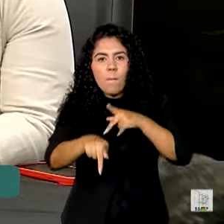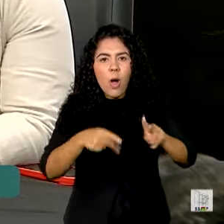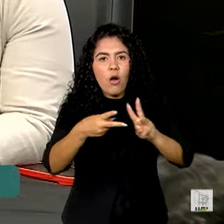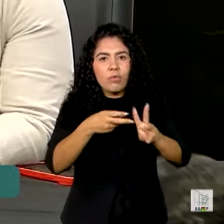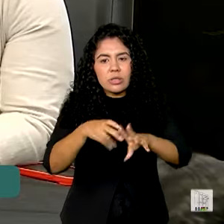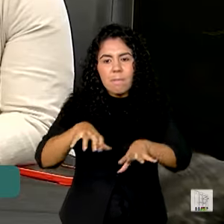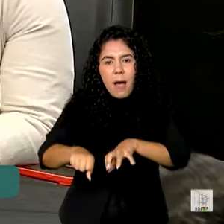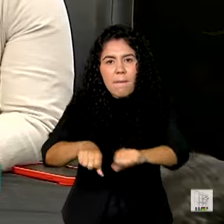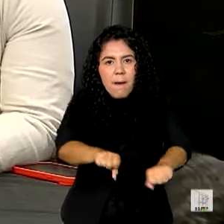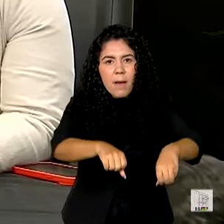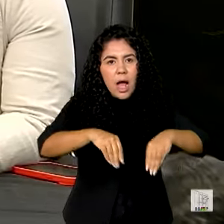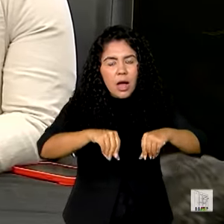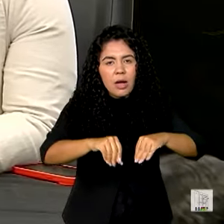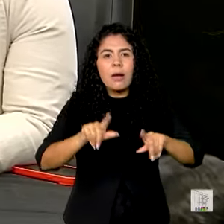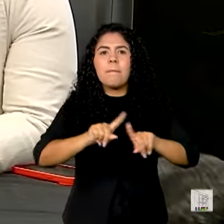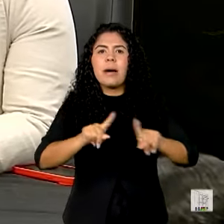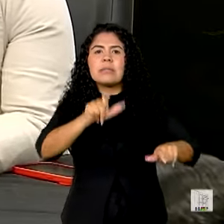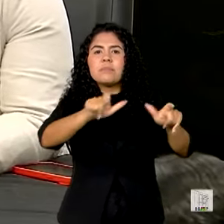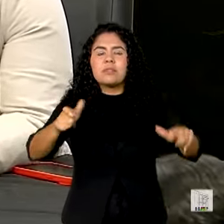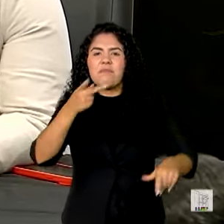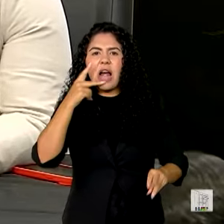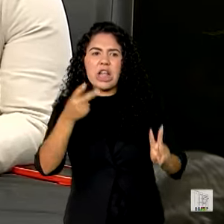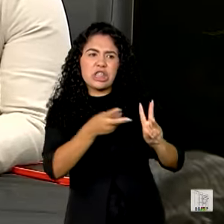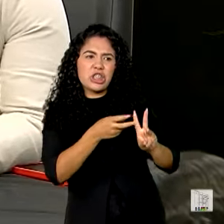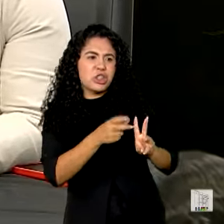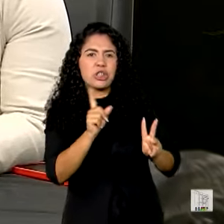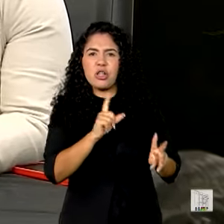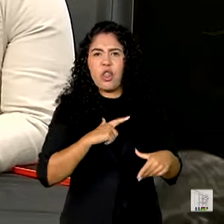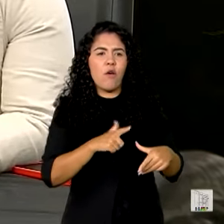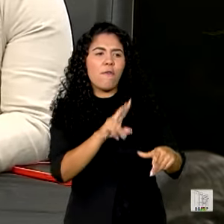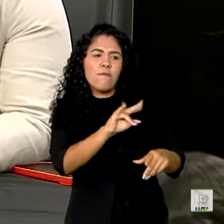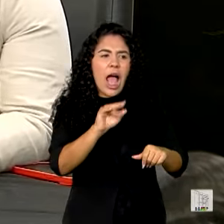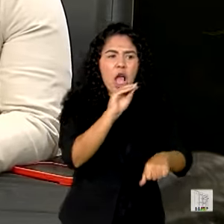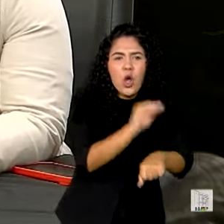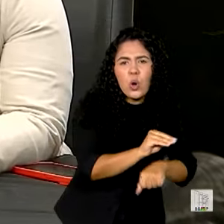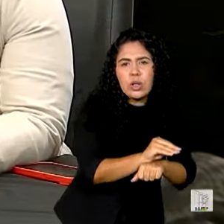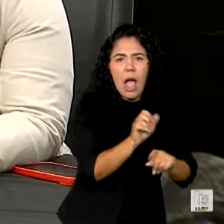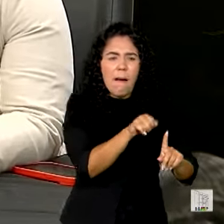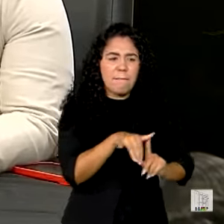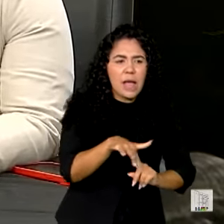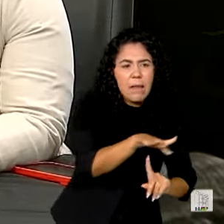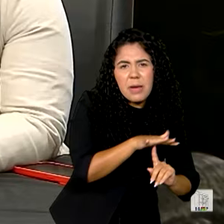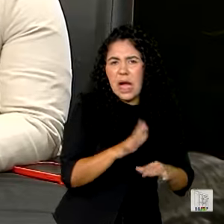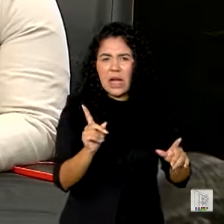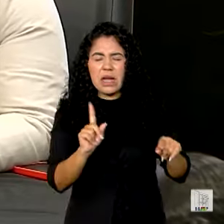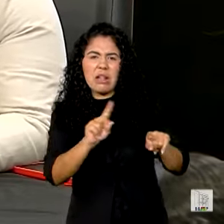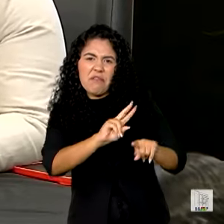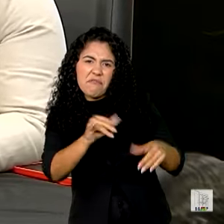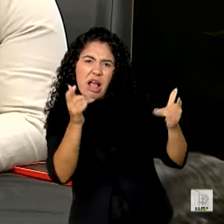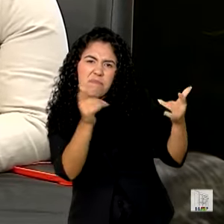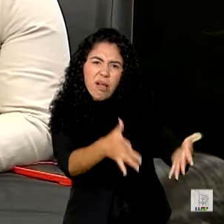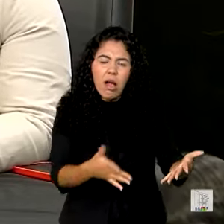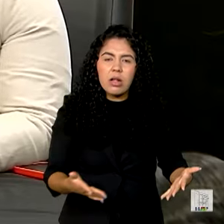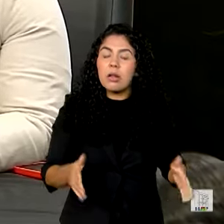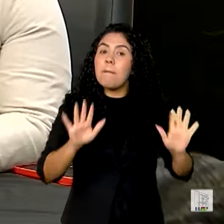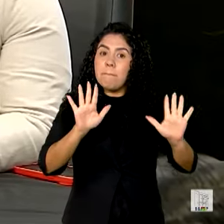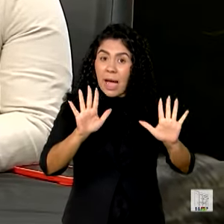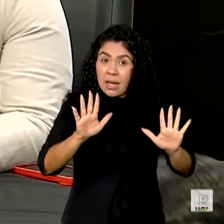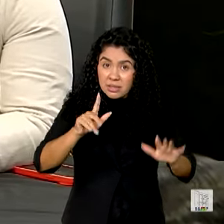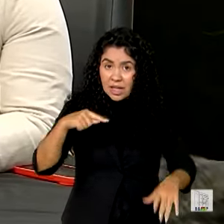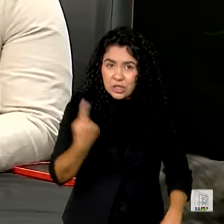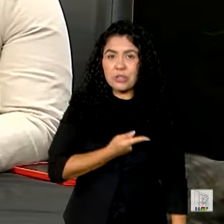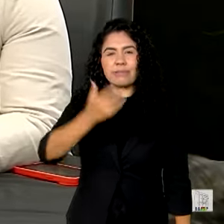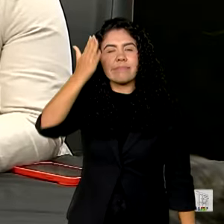alegavam que os indígenas não iam manter o meio ambiente, que não iam cuidar dessa proteção. Mas o que a gente